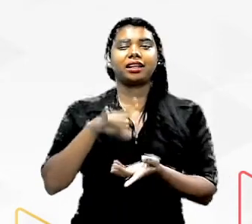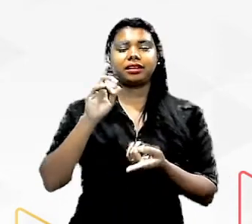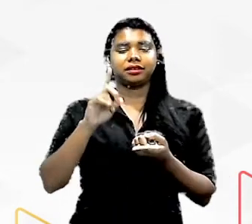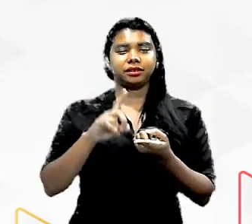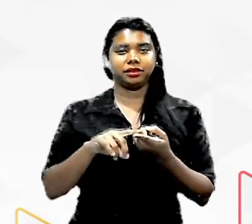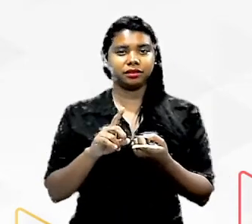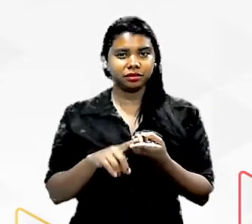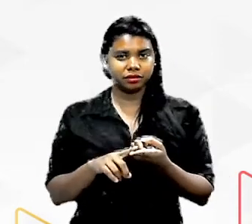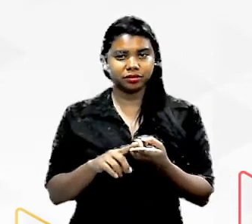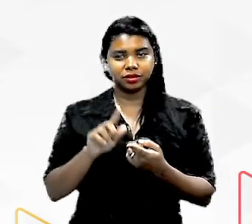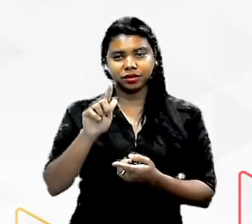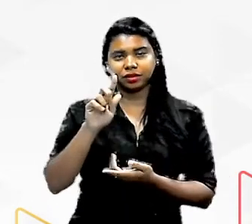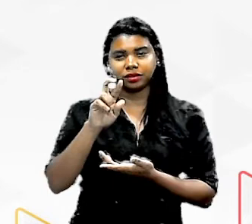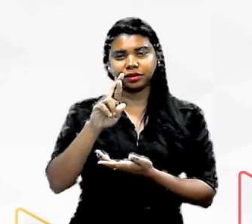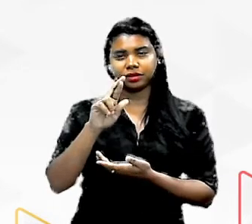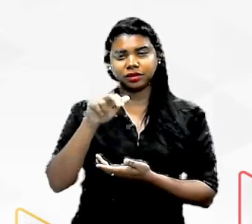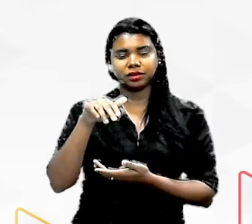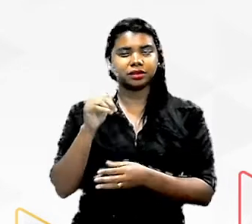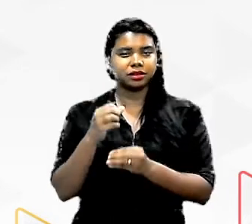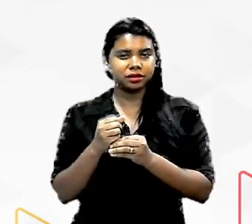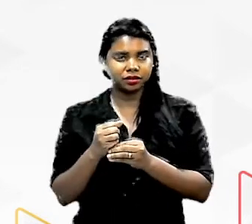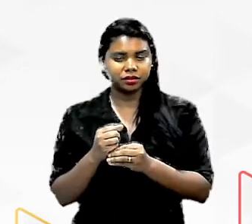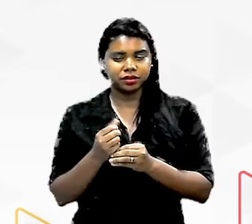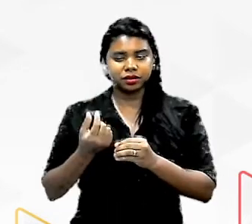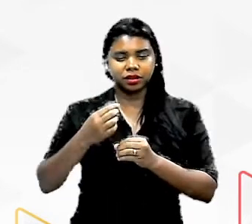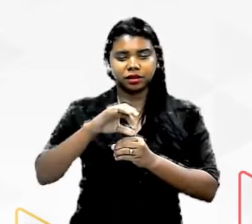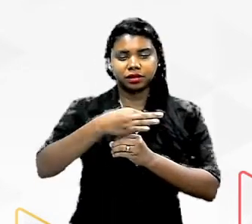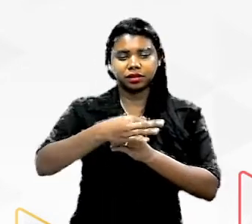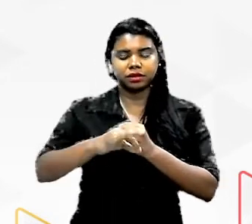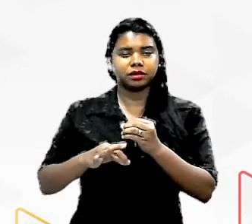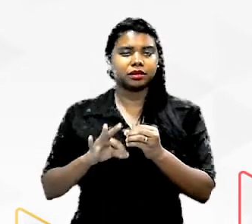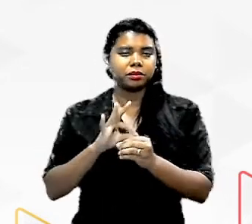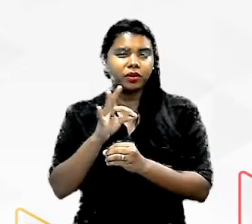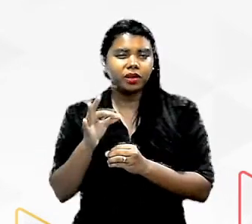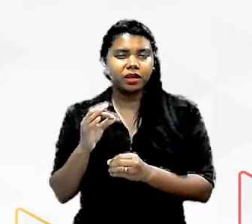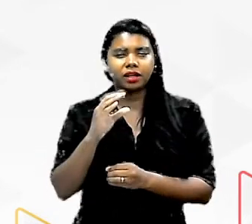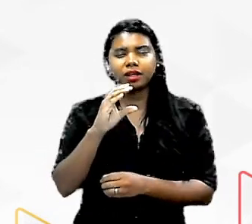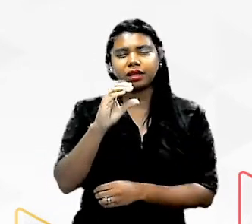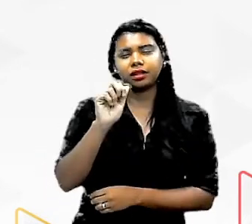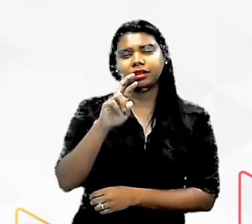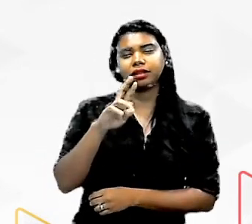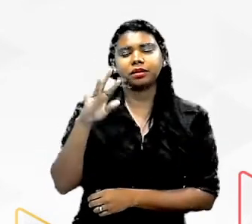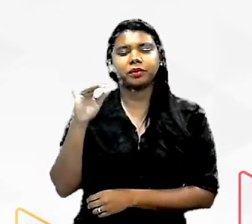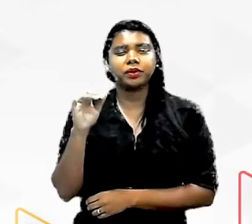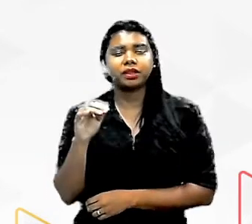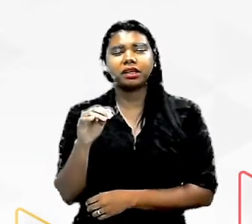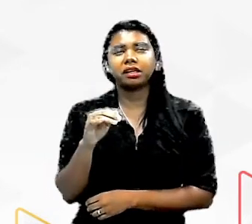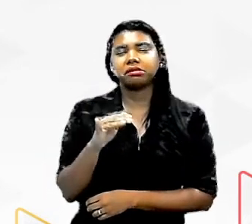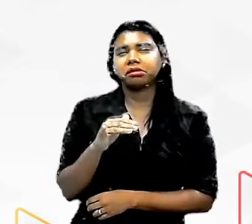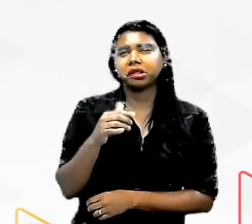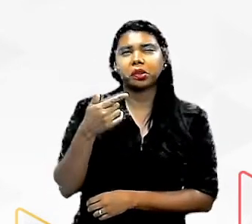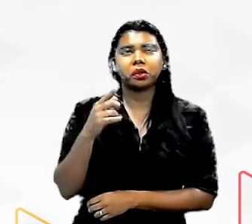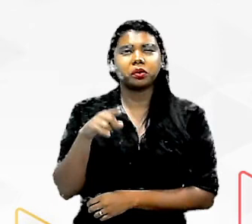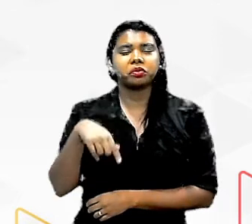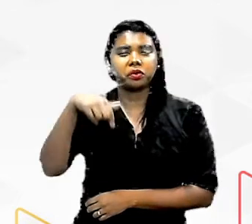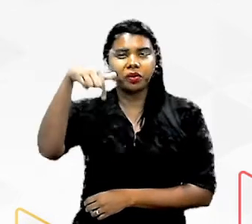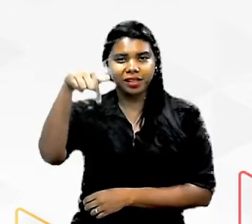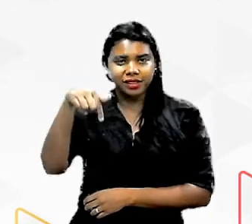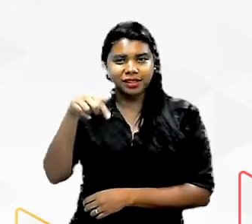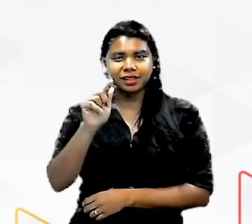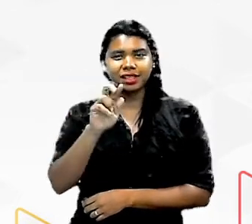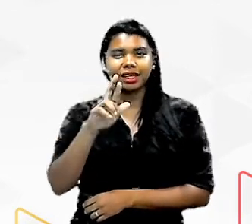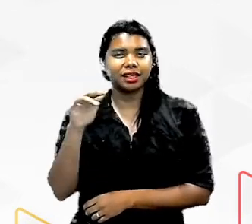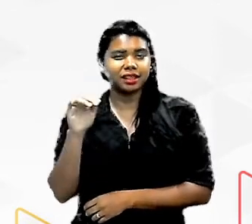em gramas de macromoléculas então, ó, de carboidratos, quantos gramas tem? então eu tenho 2,7 gramas